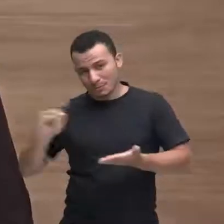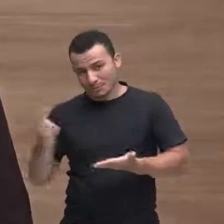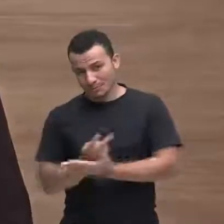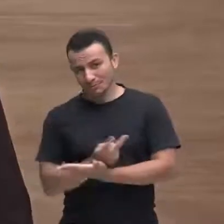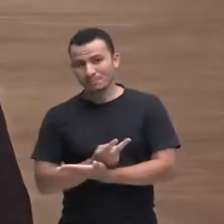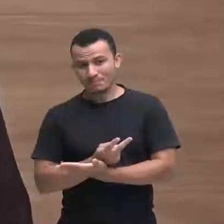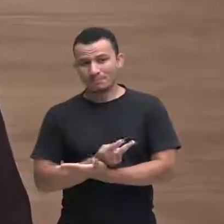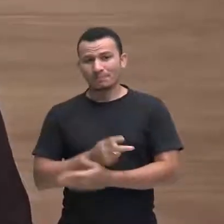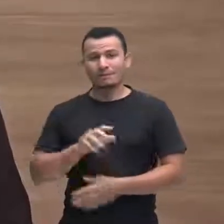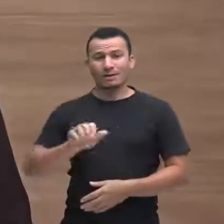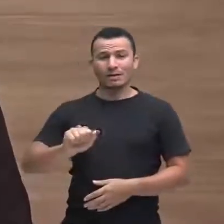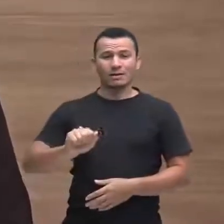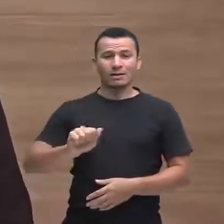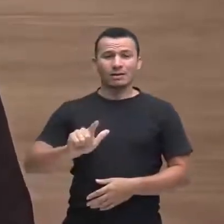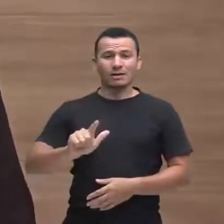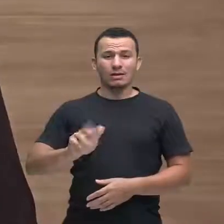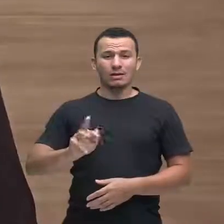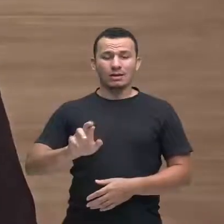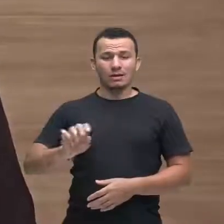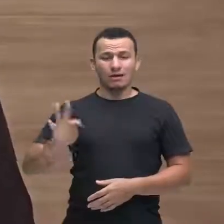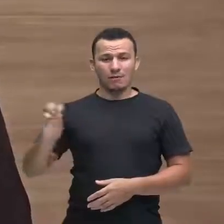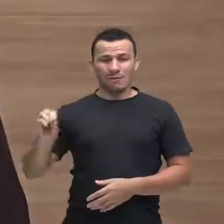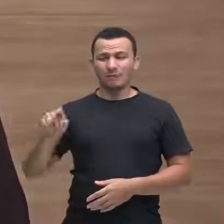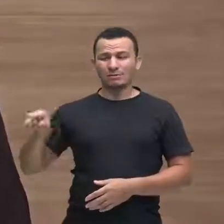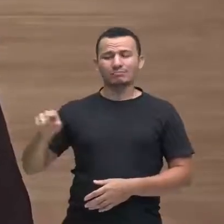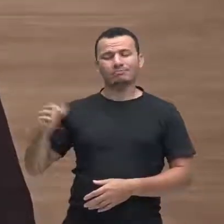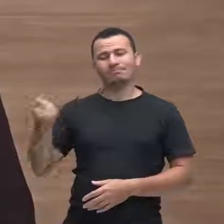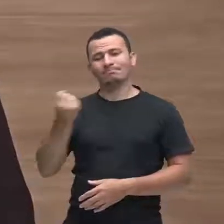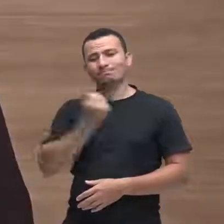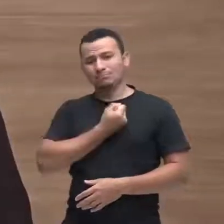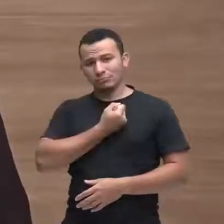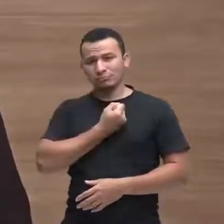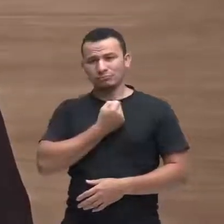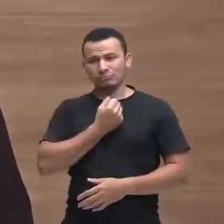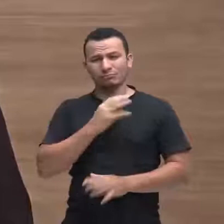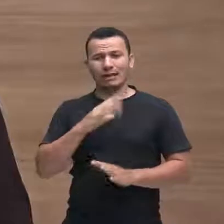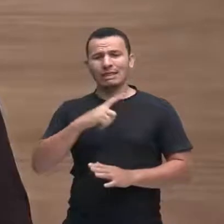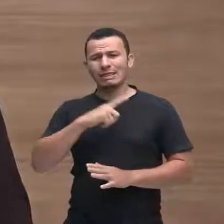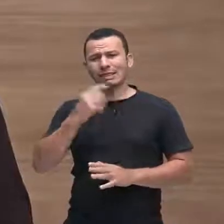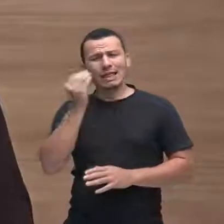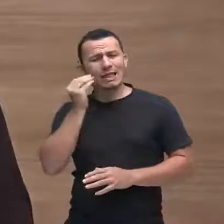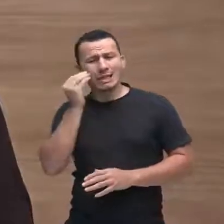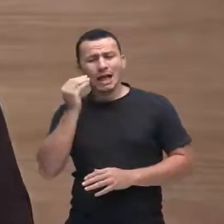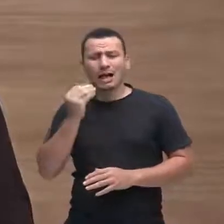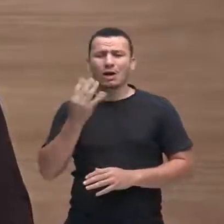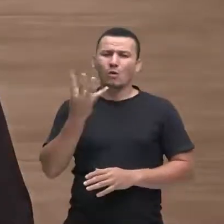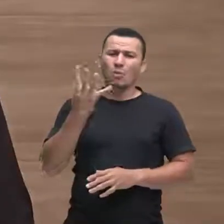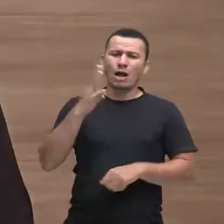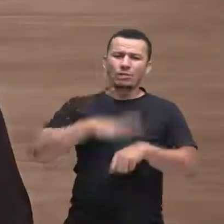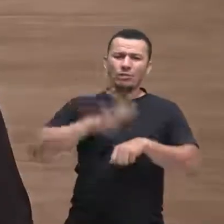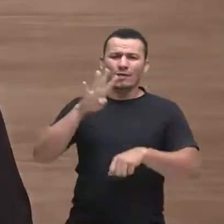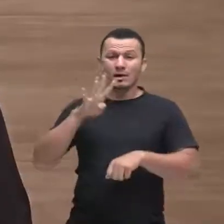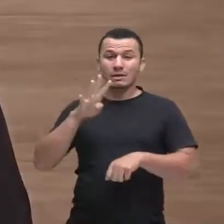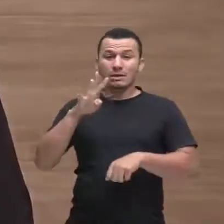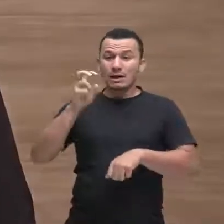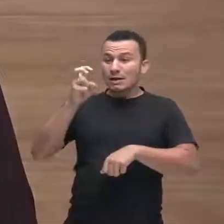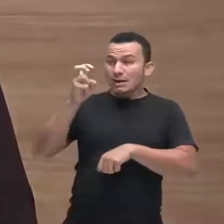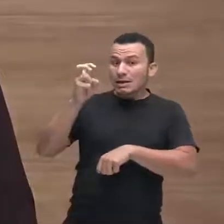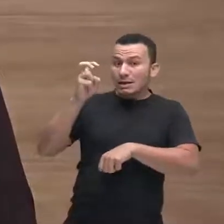Alfredo atenta contra a própria vida pelo menos umas quatro vezes ele consegue na quinta.